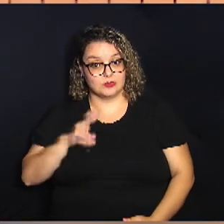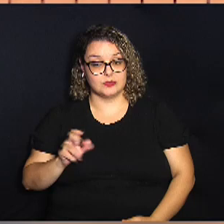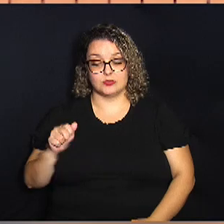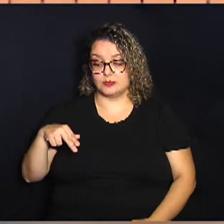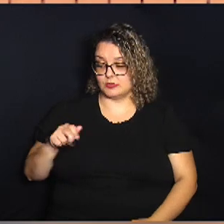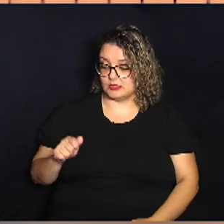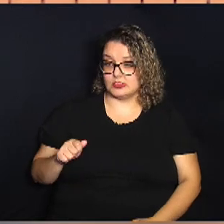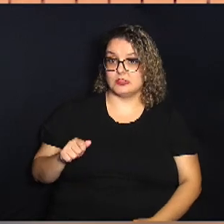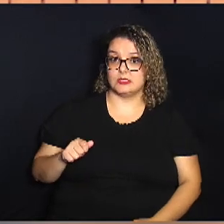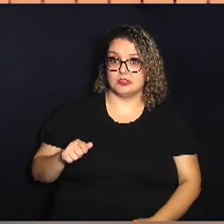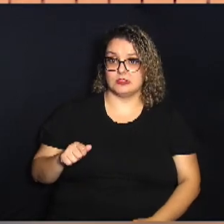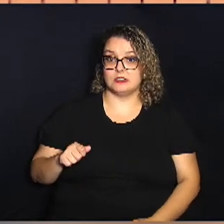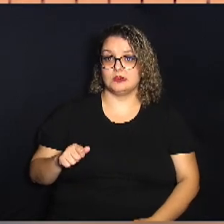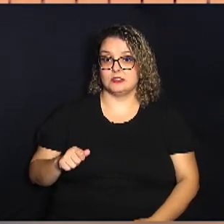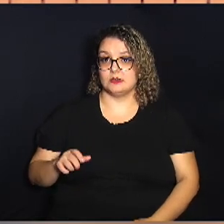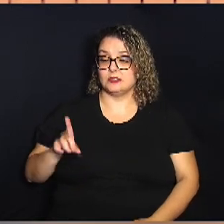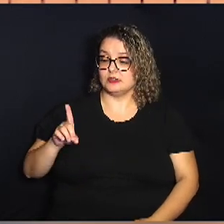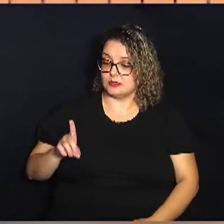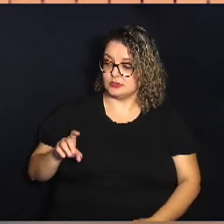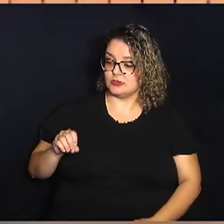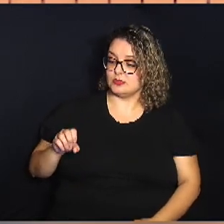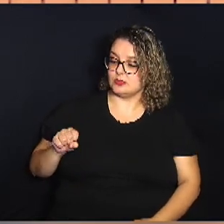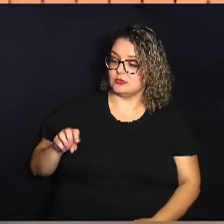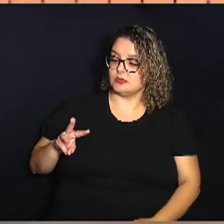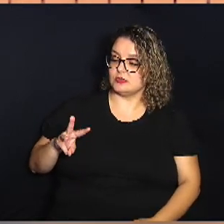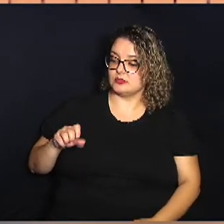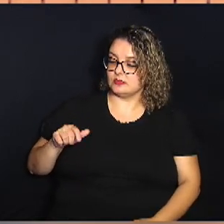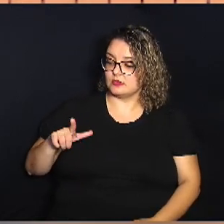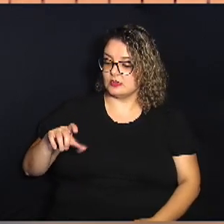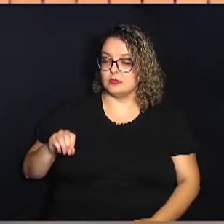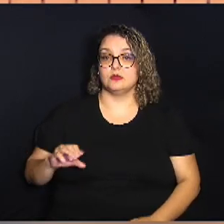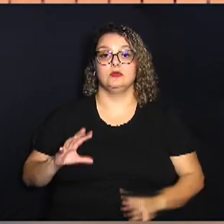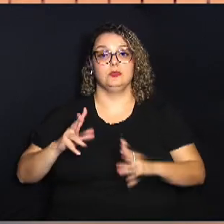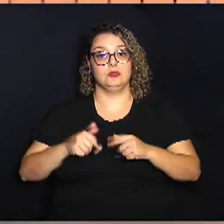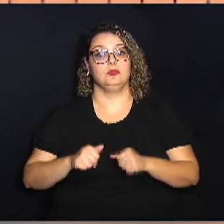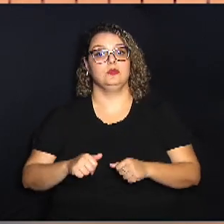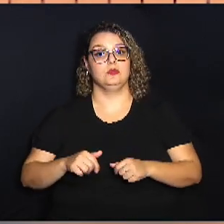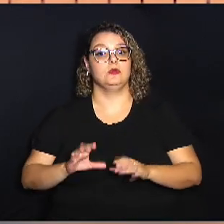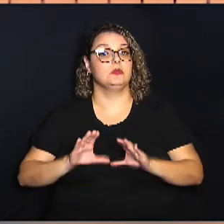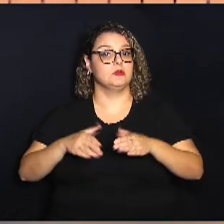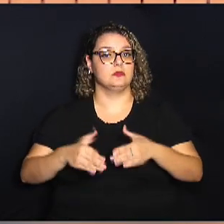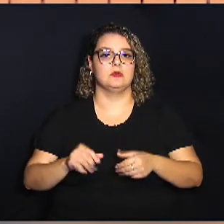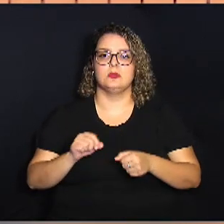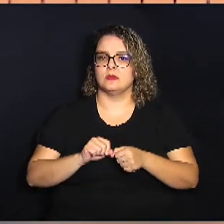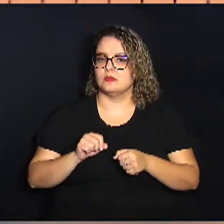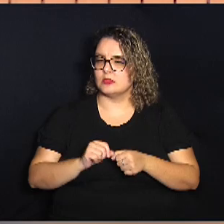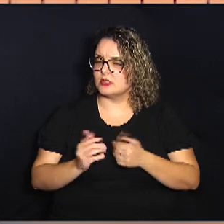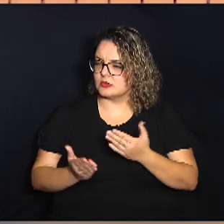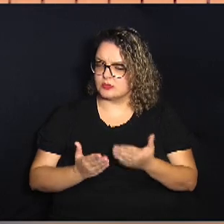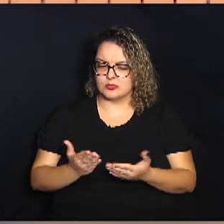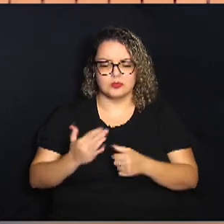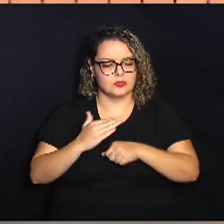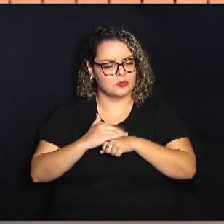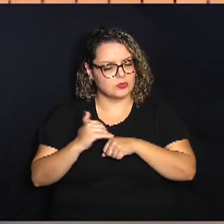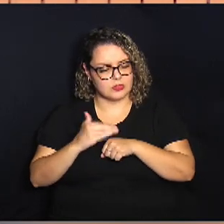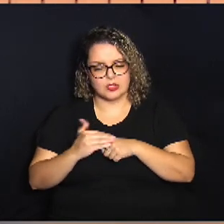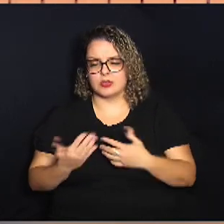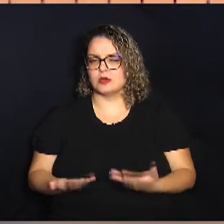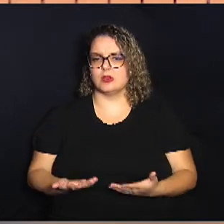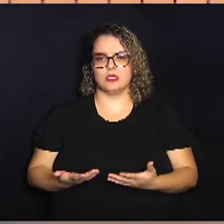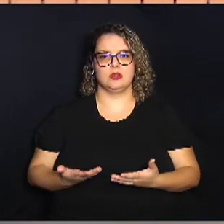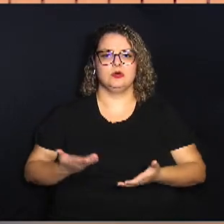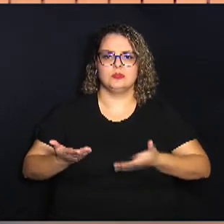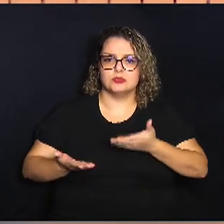através da direção do senhor Osvaldo e de toda a equipe tem feito isso com muito zelo com muito carinho